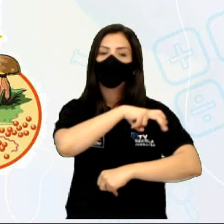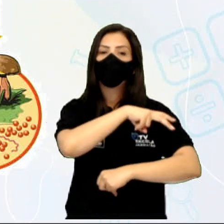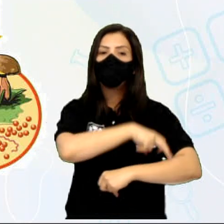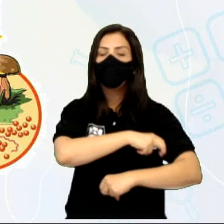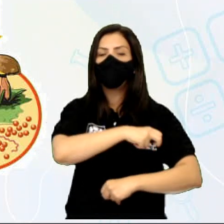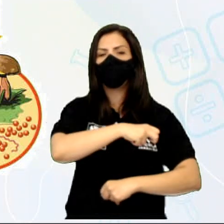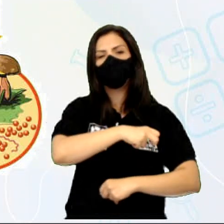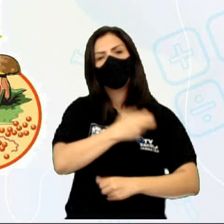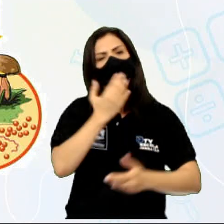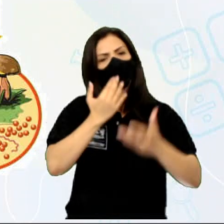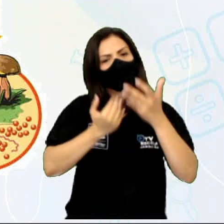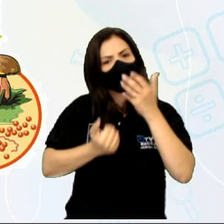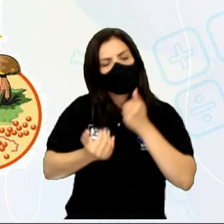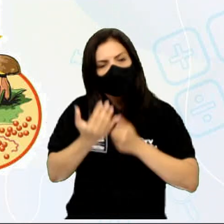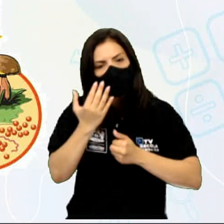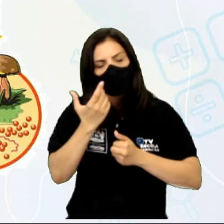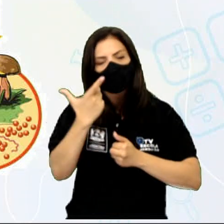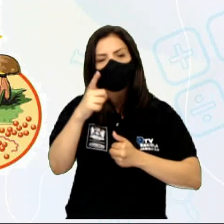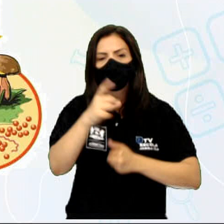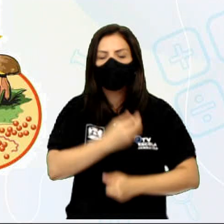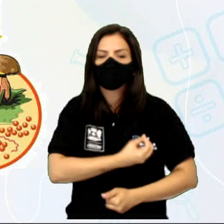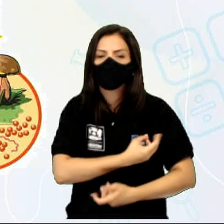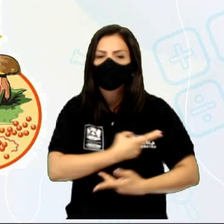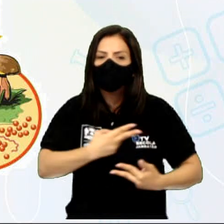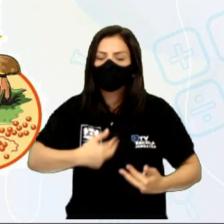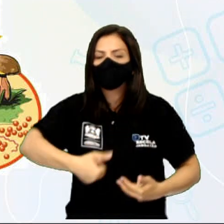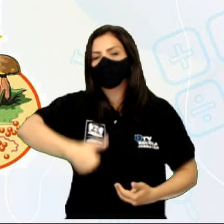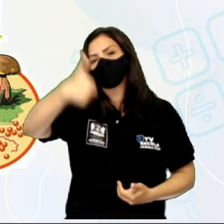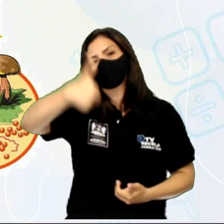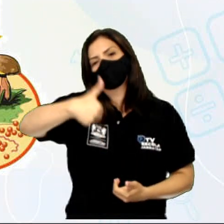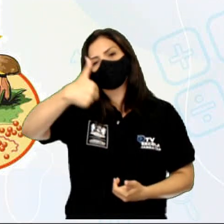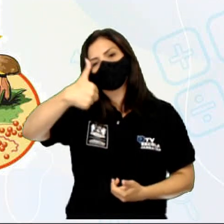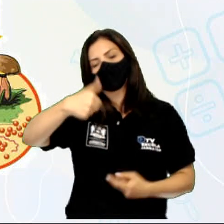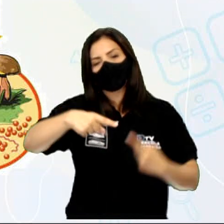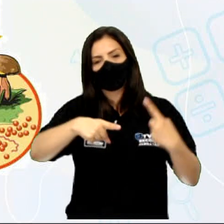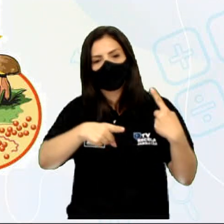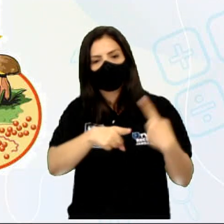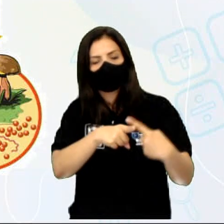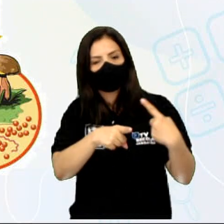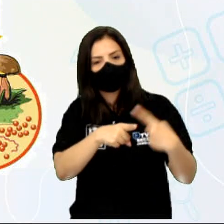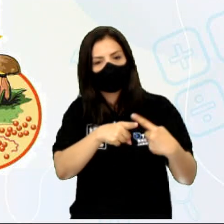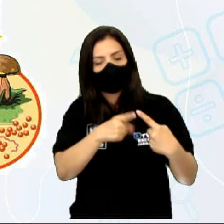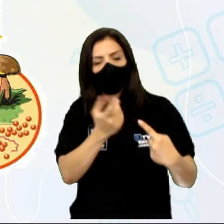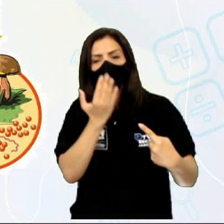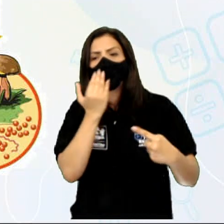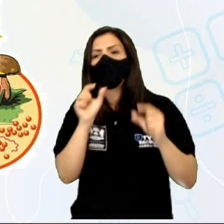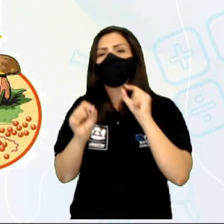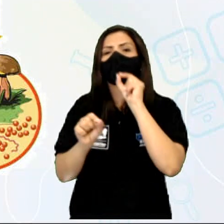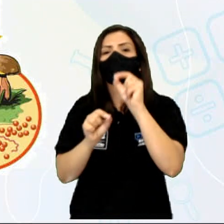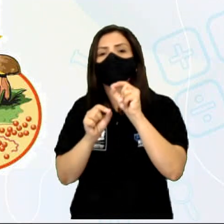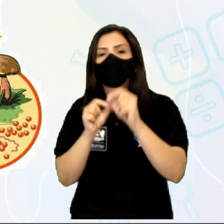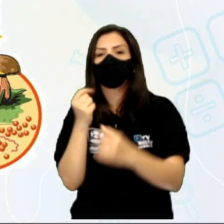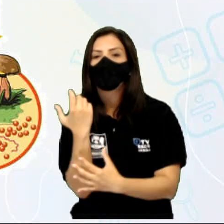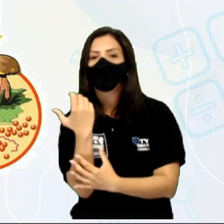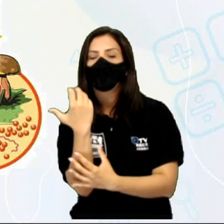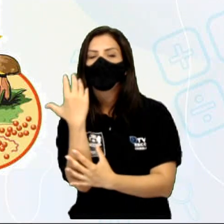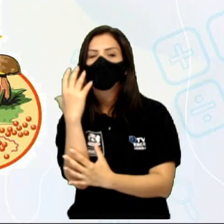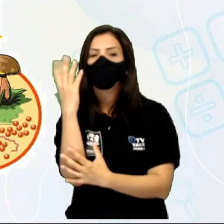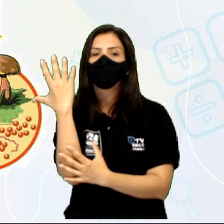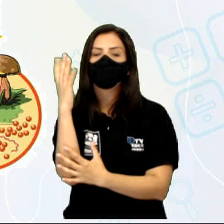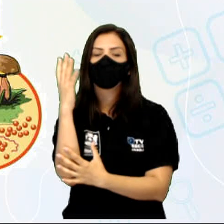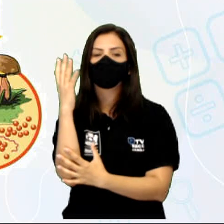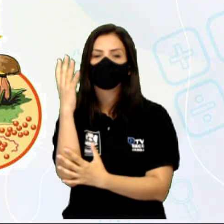Por quê? Porque ele se alimenta dos seres produtores, que são as plantas. Então, ele é consumidor